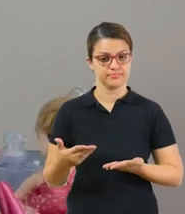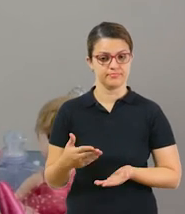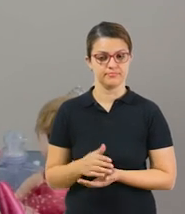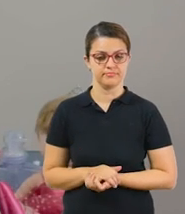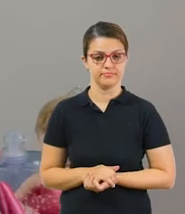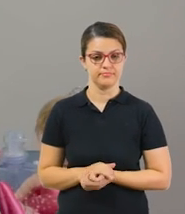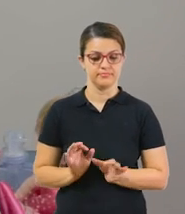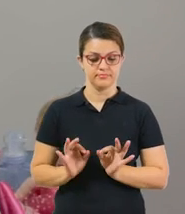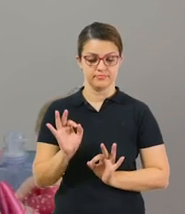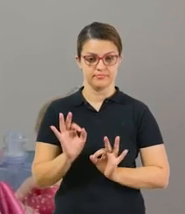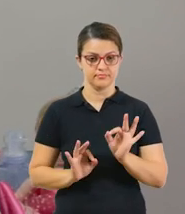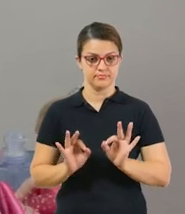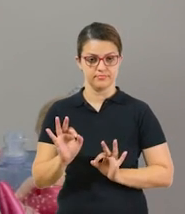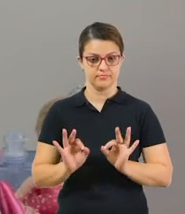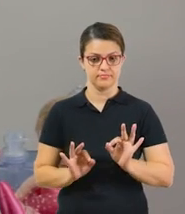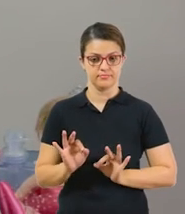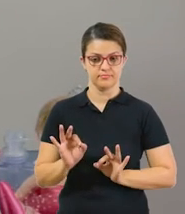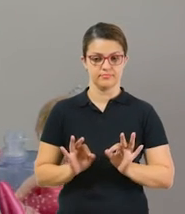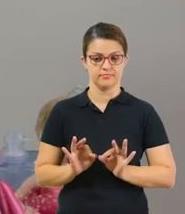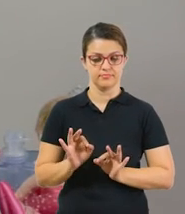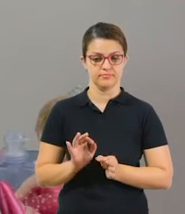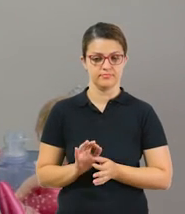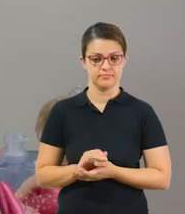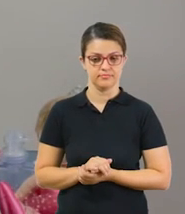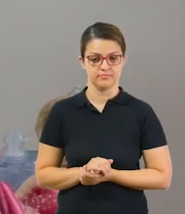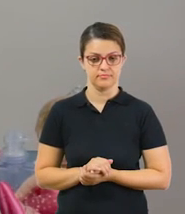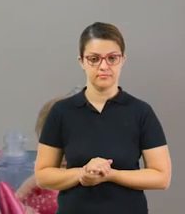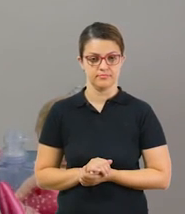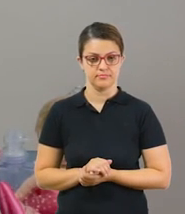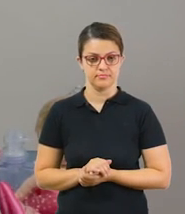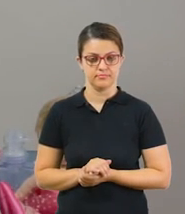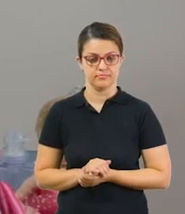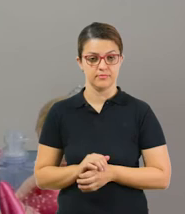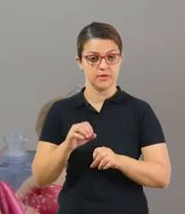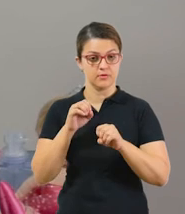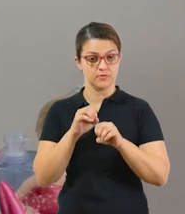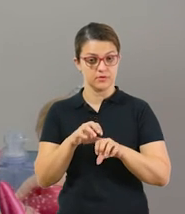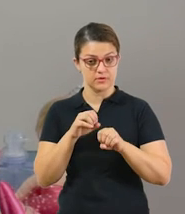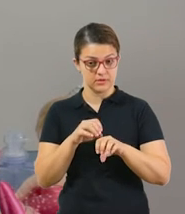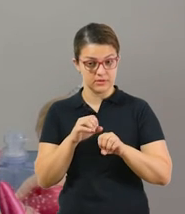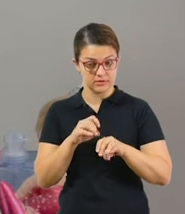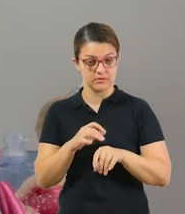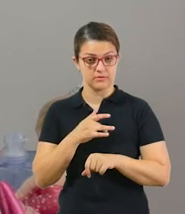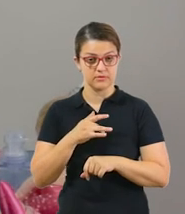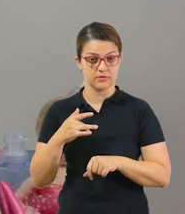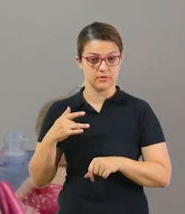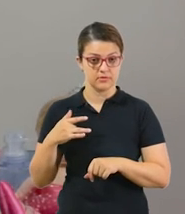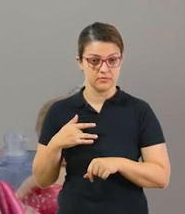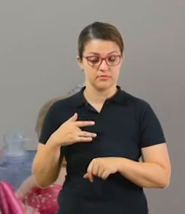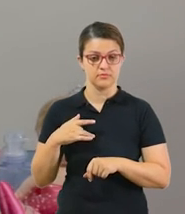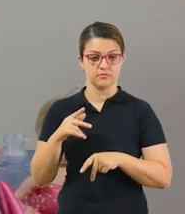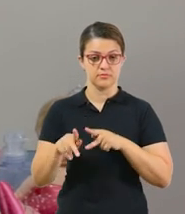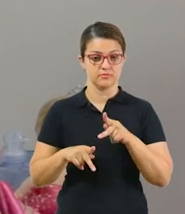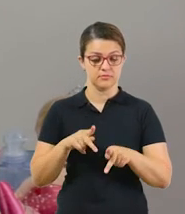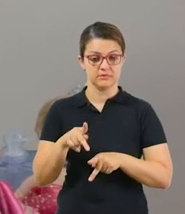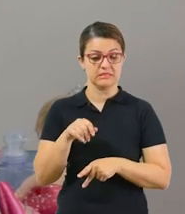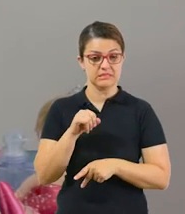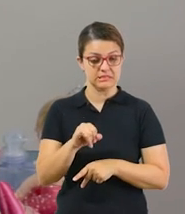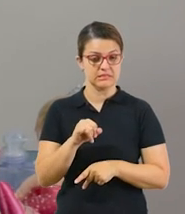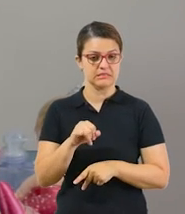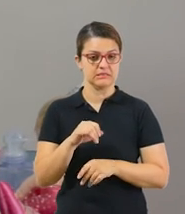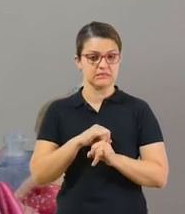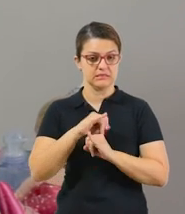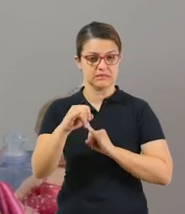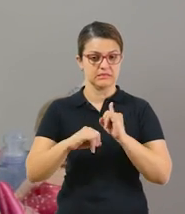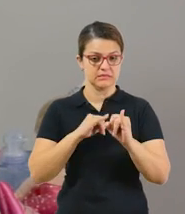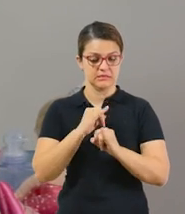Agora, vamos a esse projeto, saúde. Vamos a esse projeto, educação e saúde da população. Se você tem internet